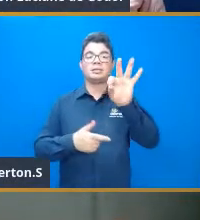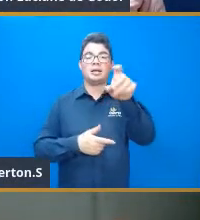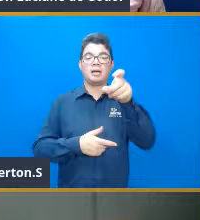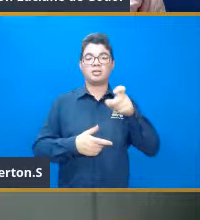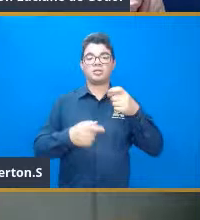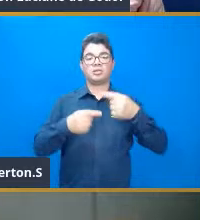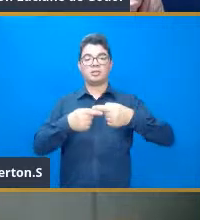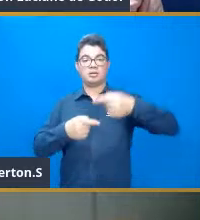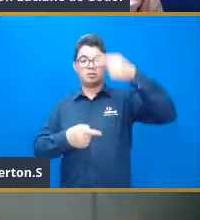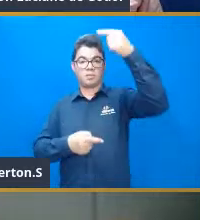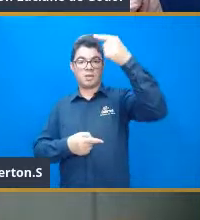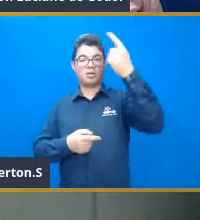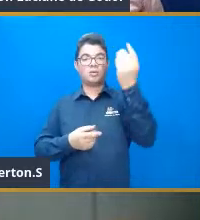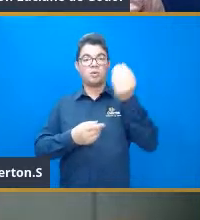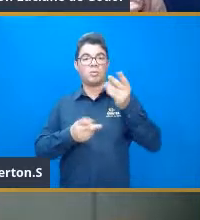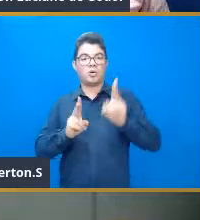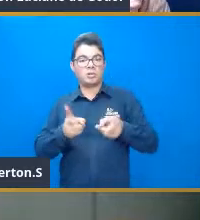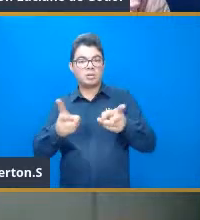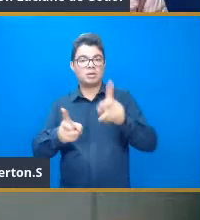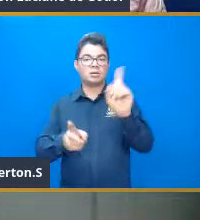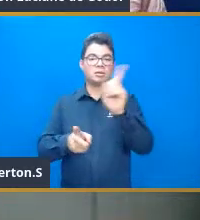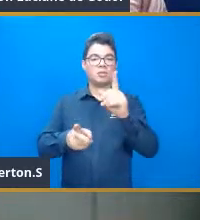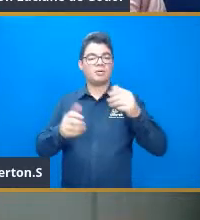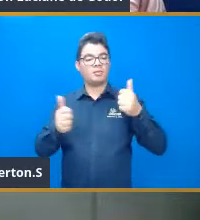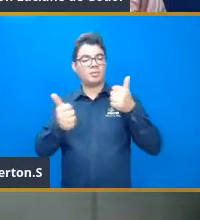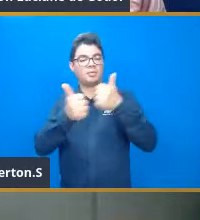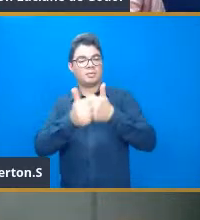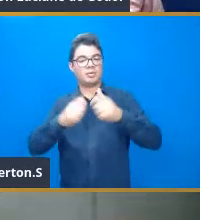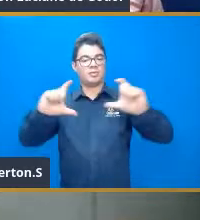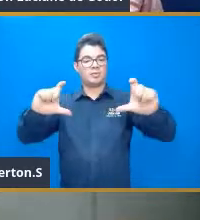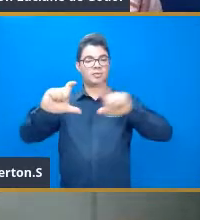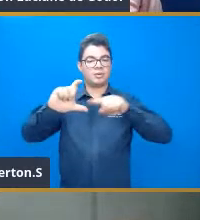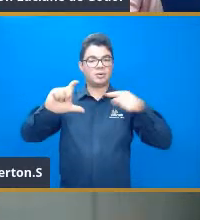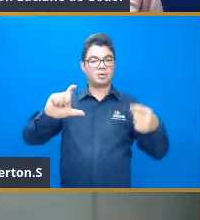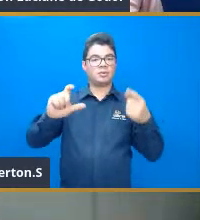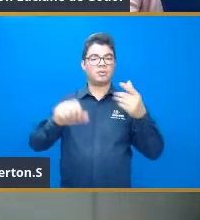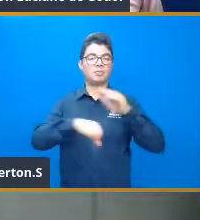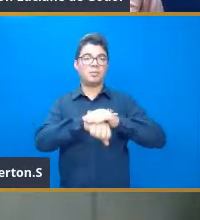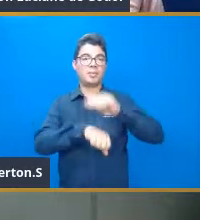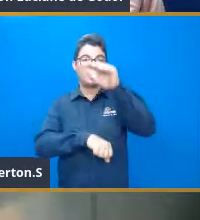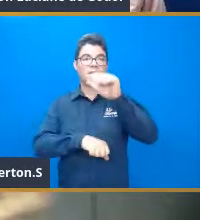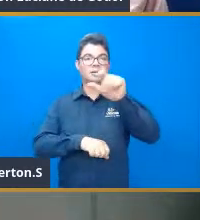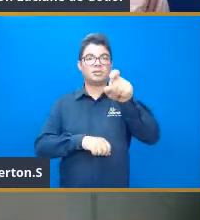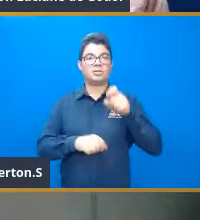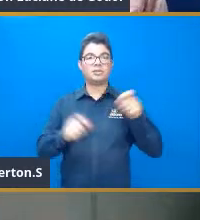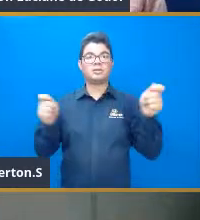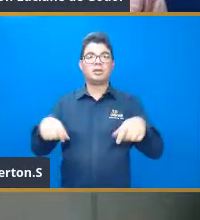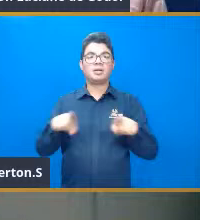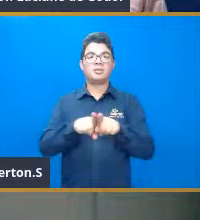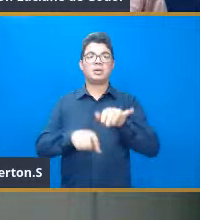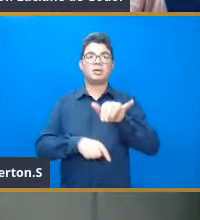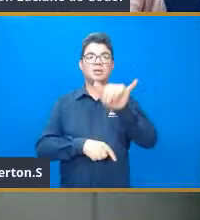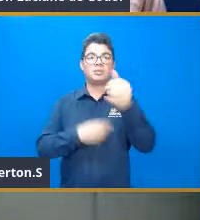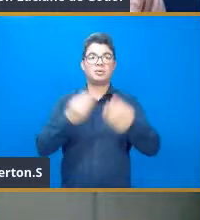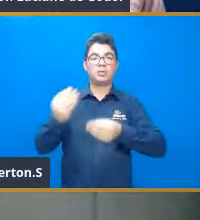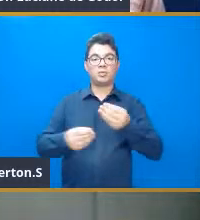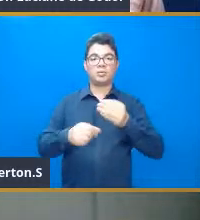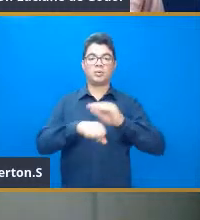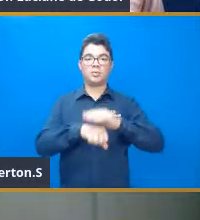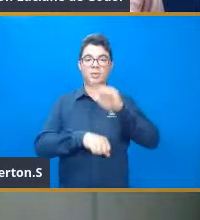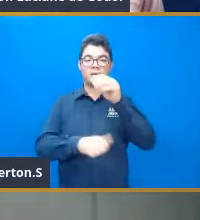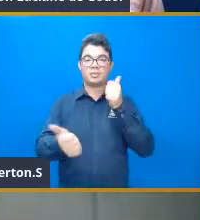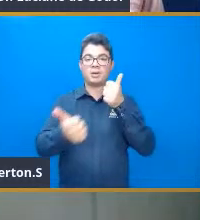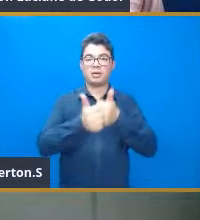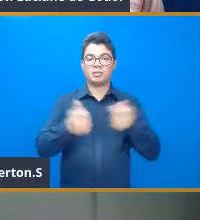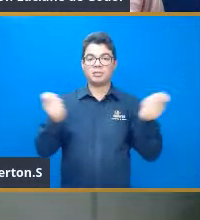constante, à medida que a função vai se aproximando ali, né, de valores maiores de X, o Y vai ficando cada vez mais próximo, né, de